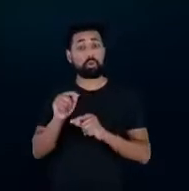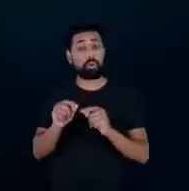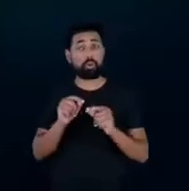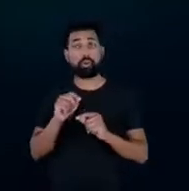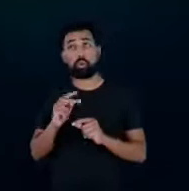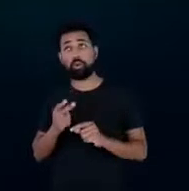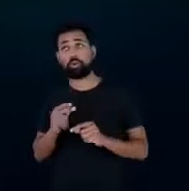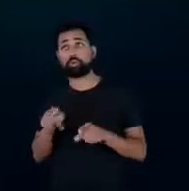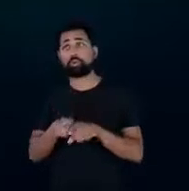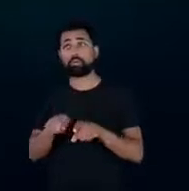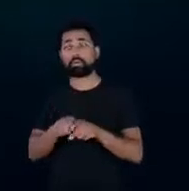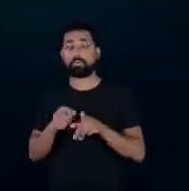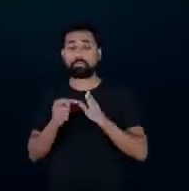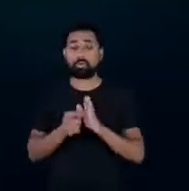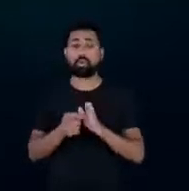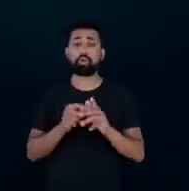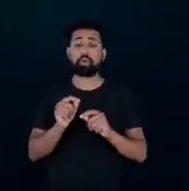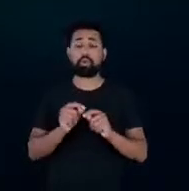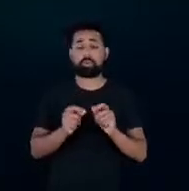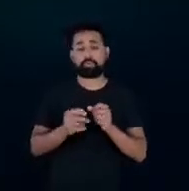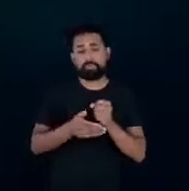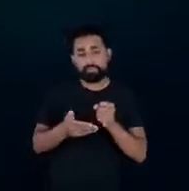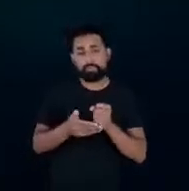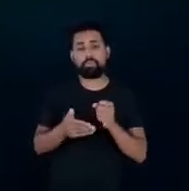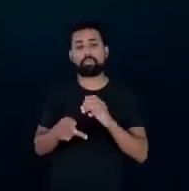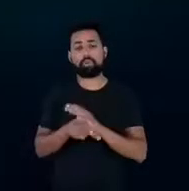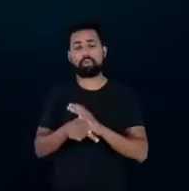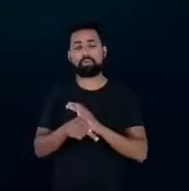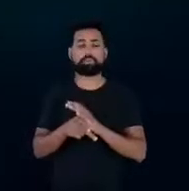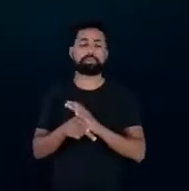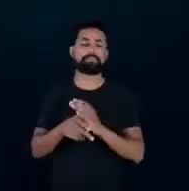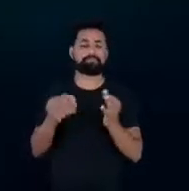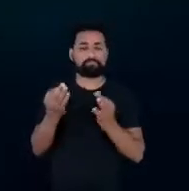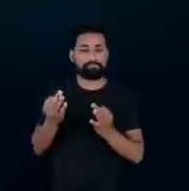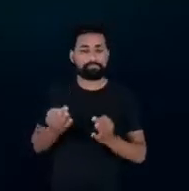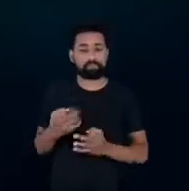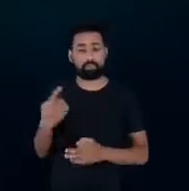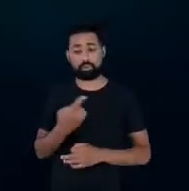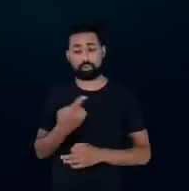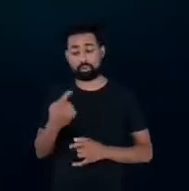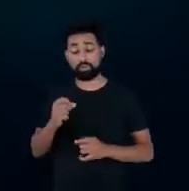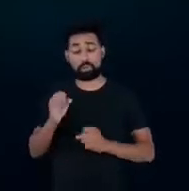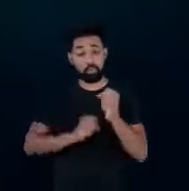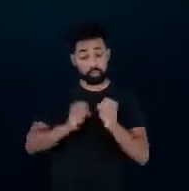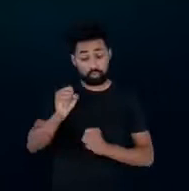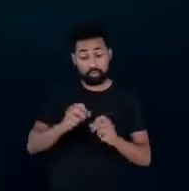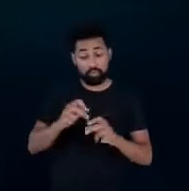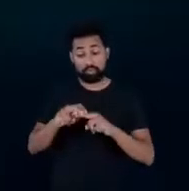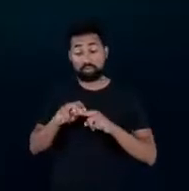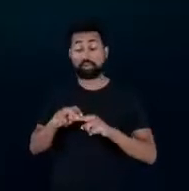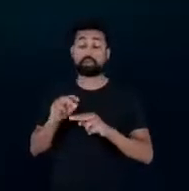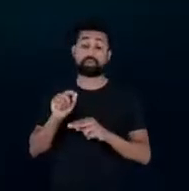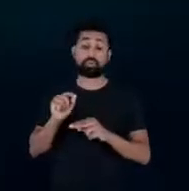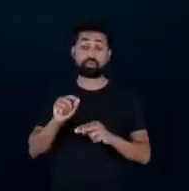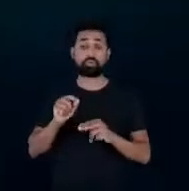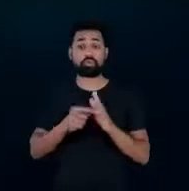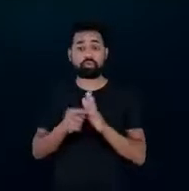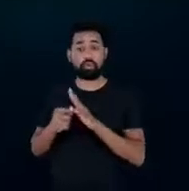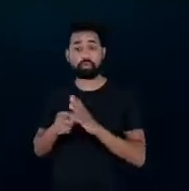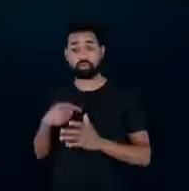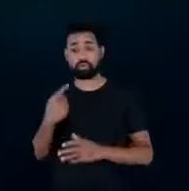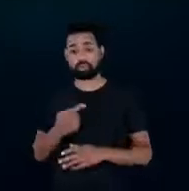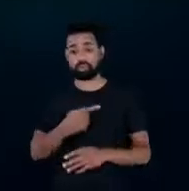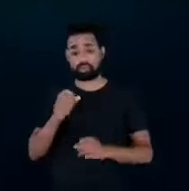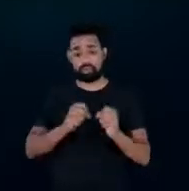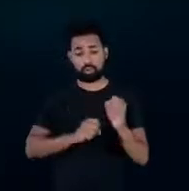indicadores mínimos de eficiência para a nossa indústria talvez isso se reflita no fato da nossa indústria estar bastante